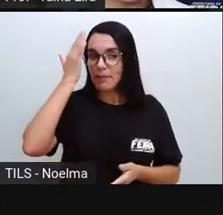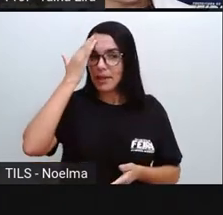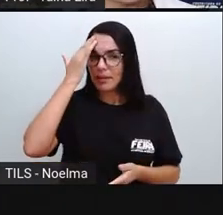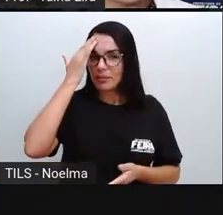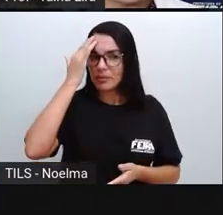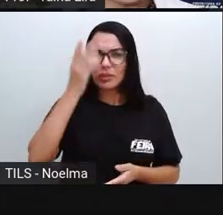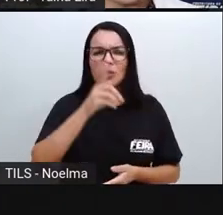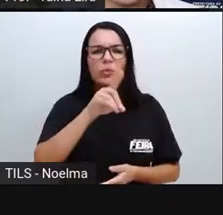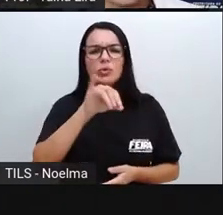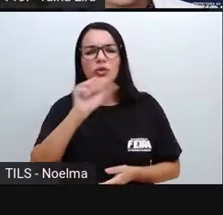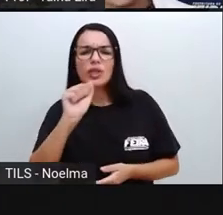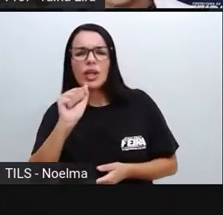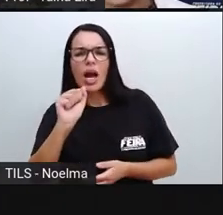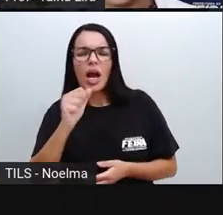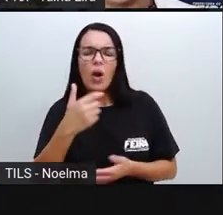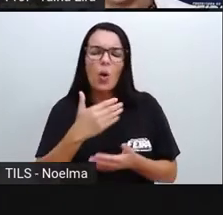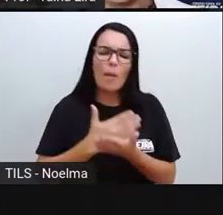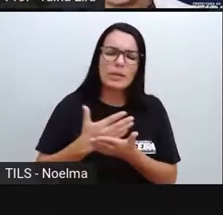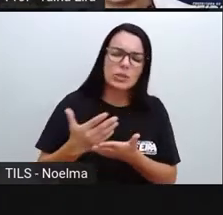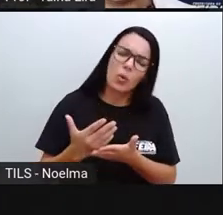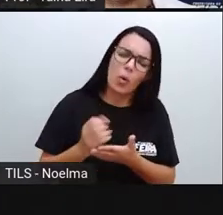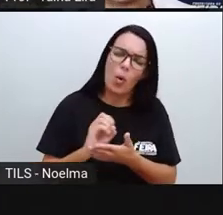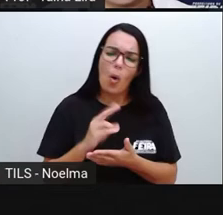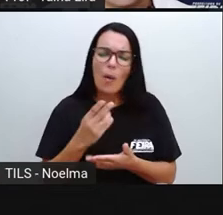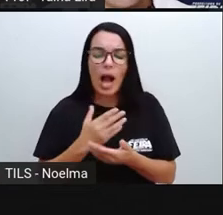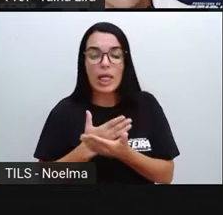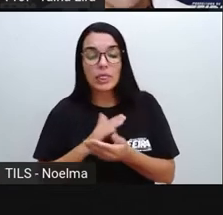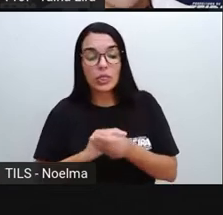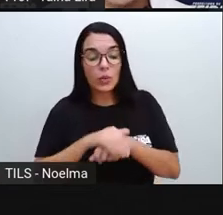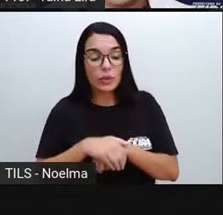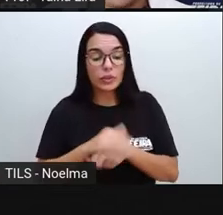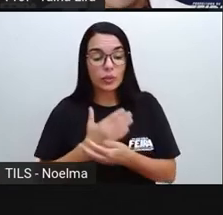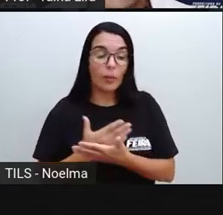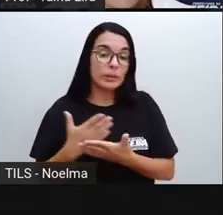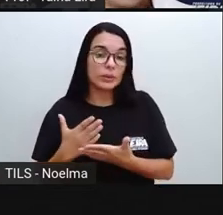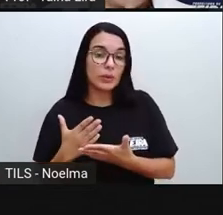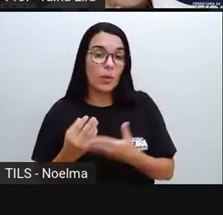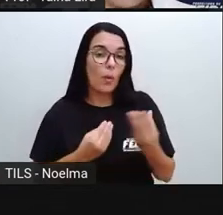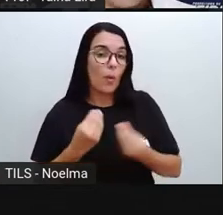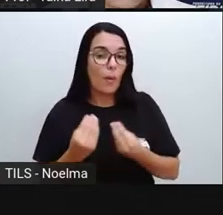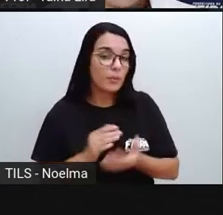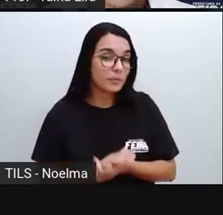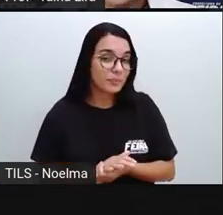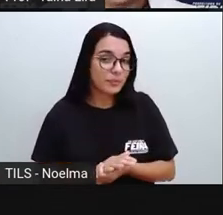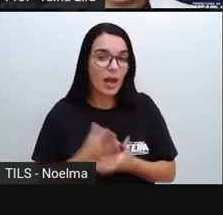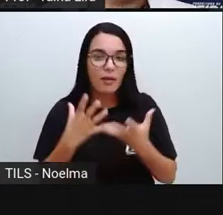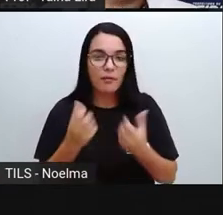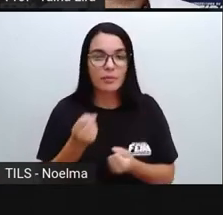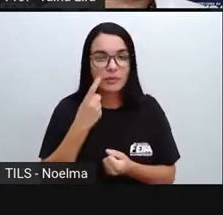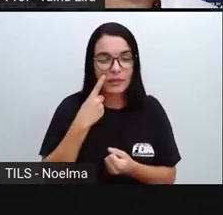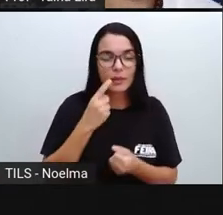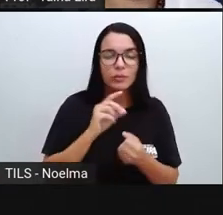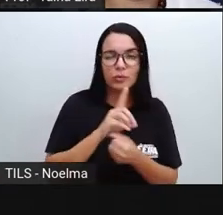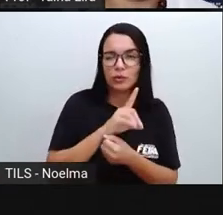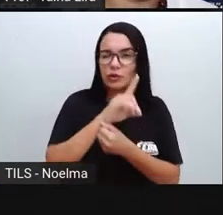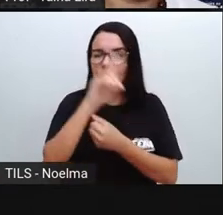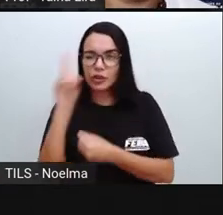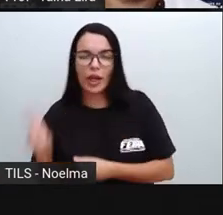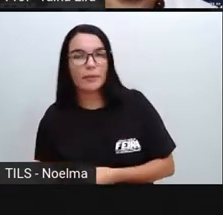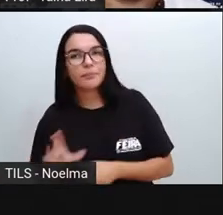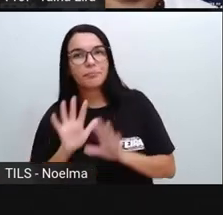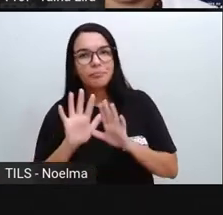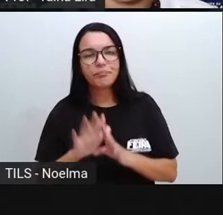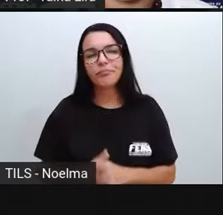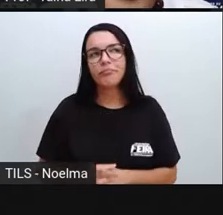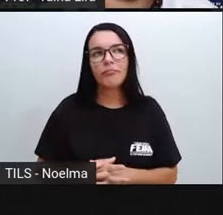começou, né? Então, o é que caracteriza ali? Vamos começar pelo dia? O que é que caracteriza ali